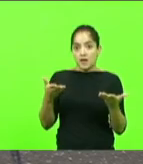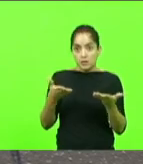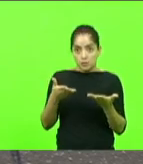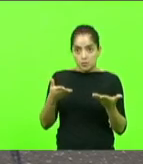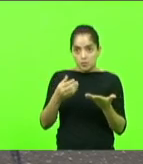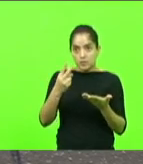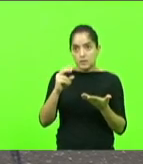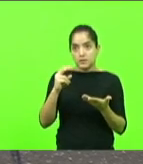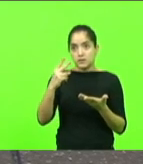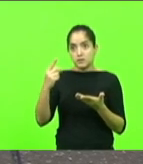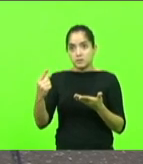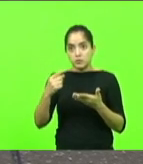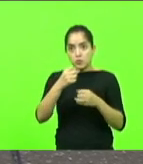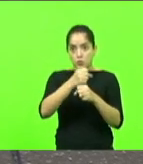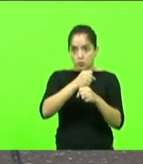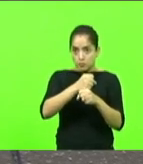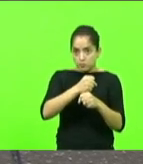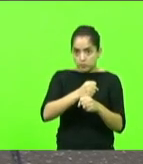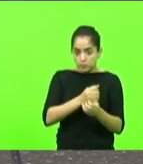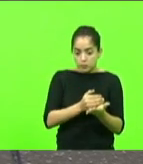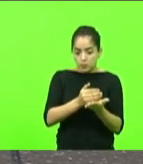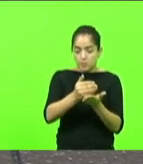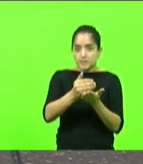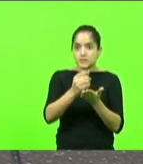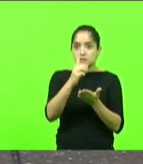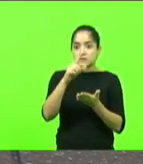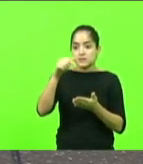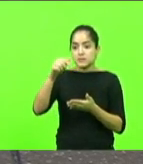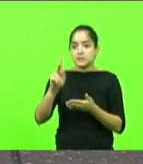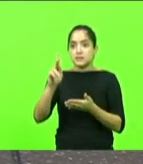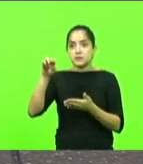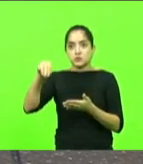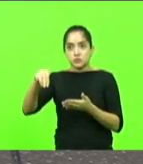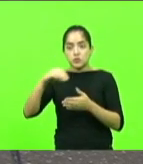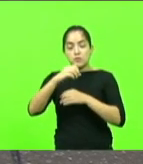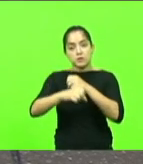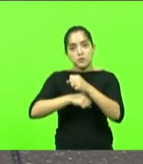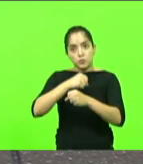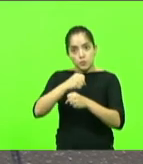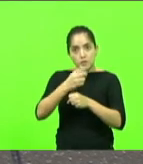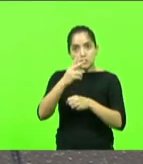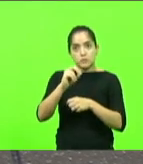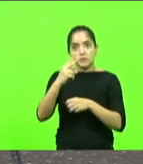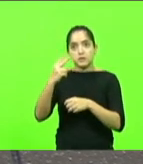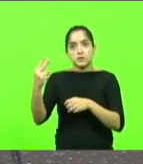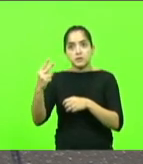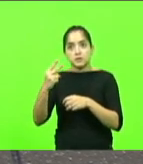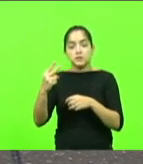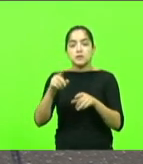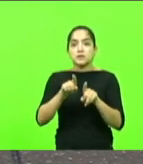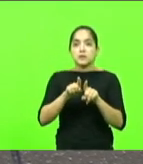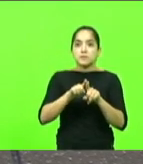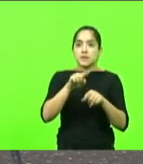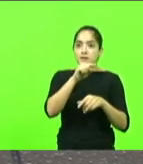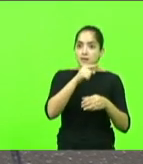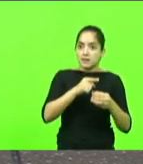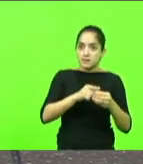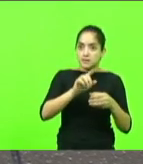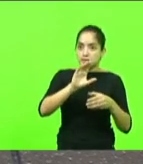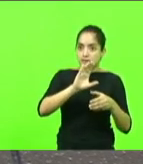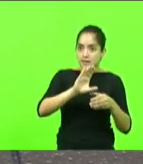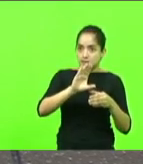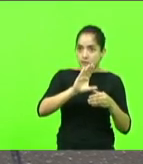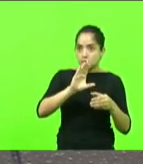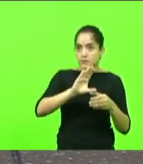começa a construção de 17 quilômetros e no ano que vem Canoinhas e Três Bairros, então, terão a sua